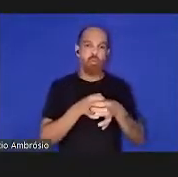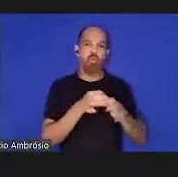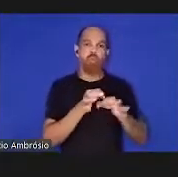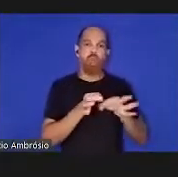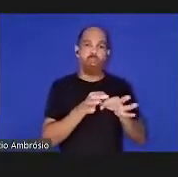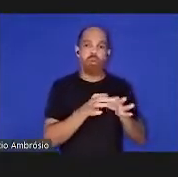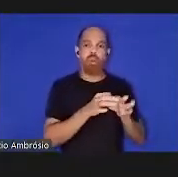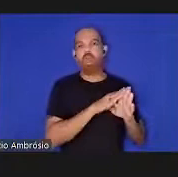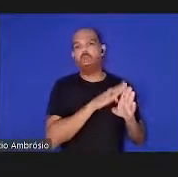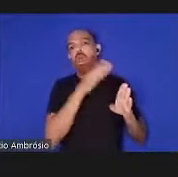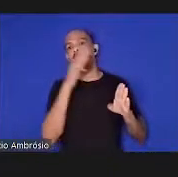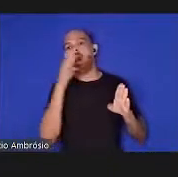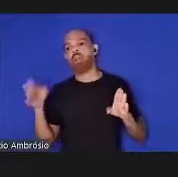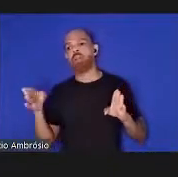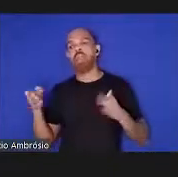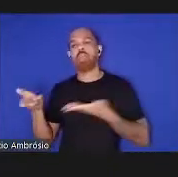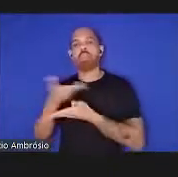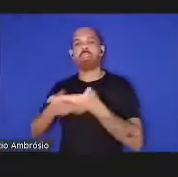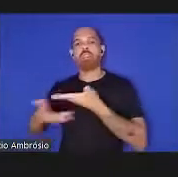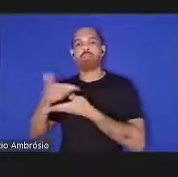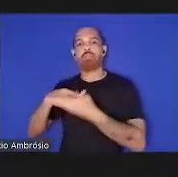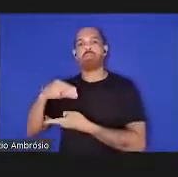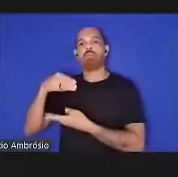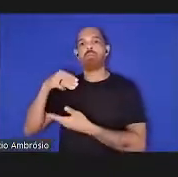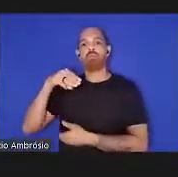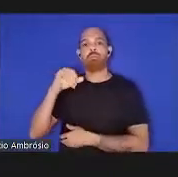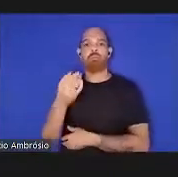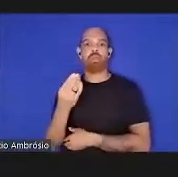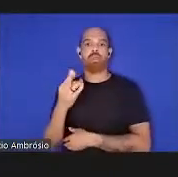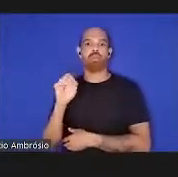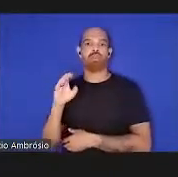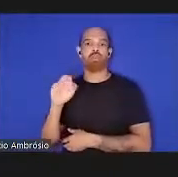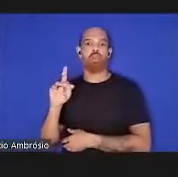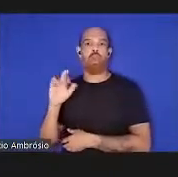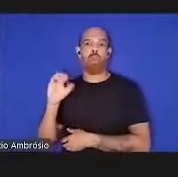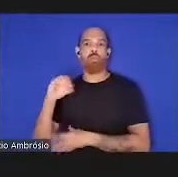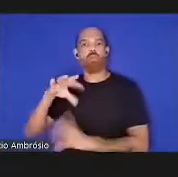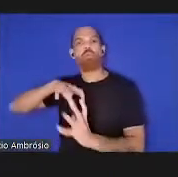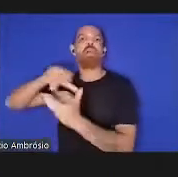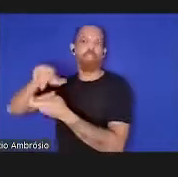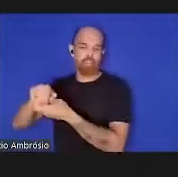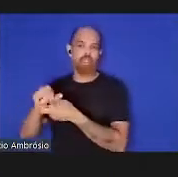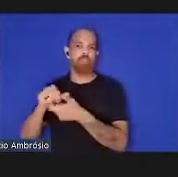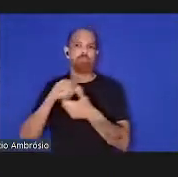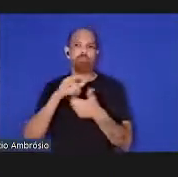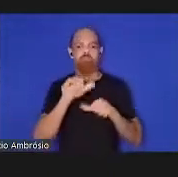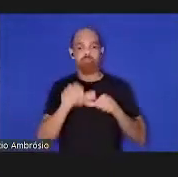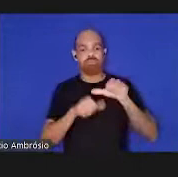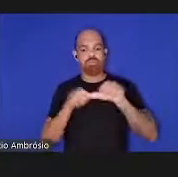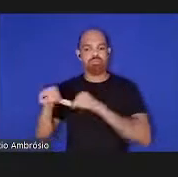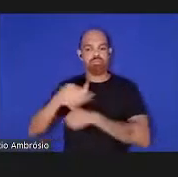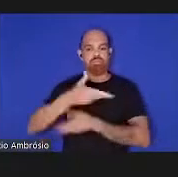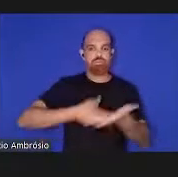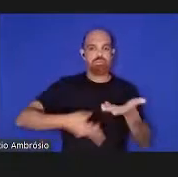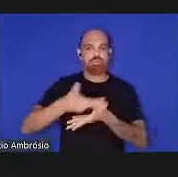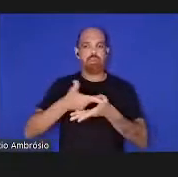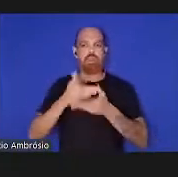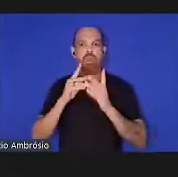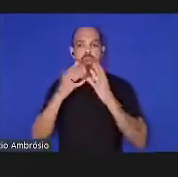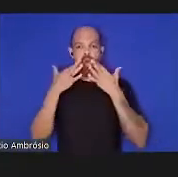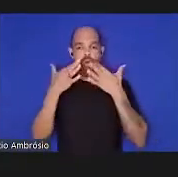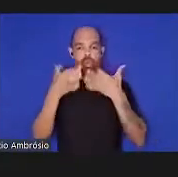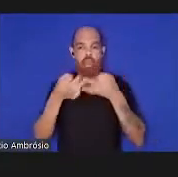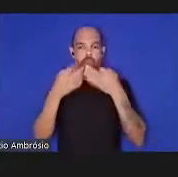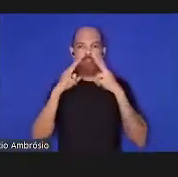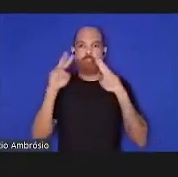as interações ao nível macroscópico ou planetário esta convergência contribuirá para uma visão planetária para